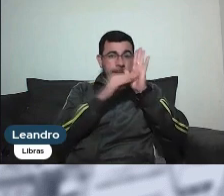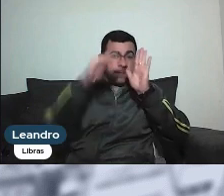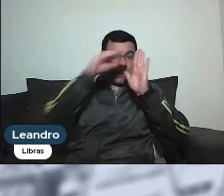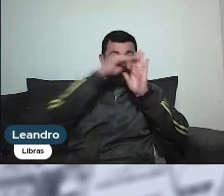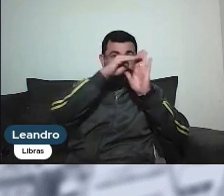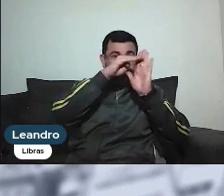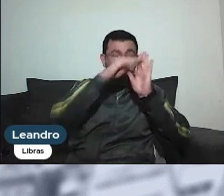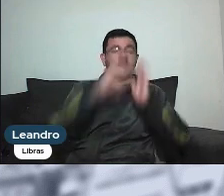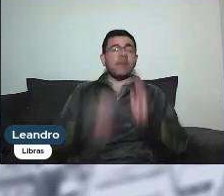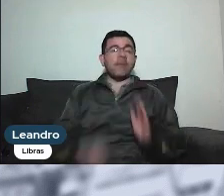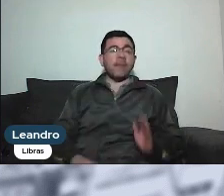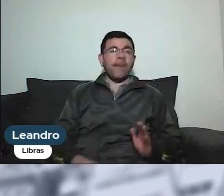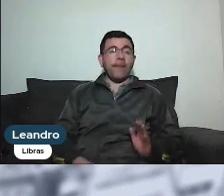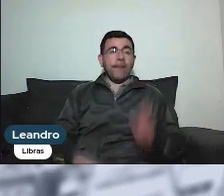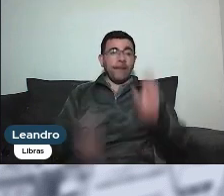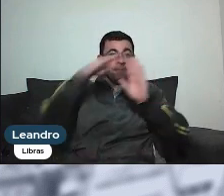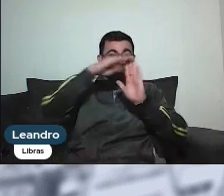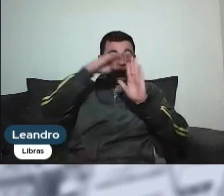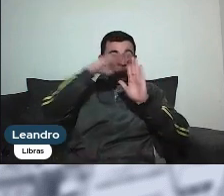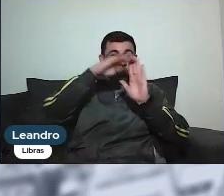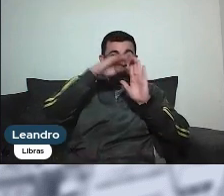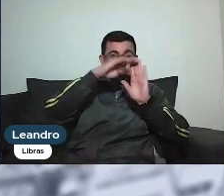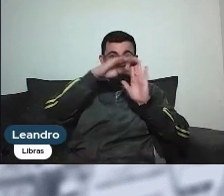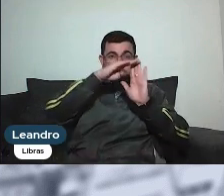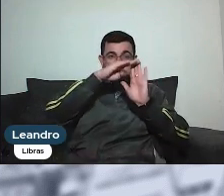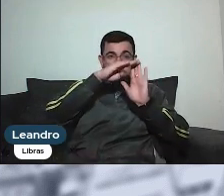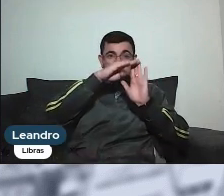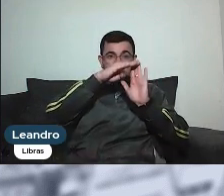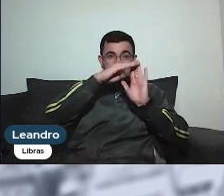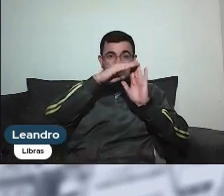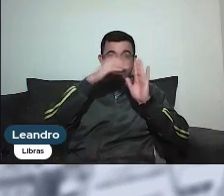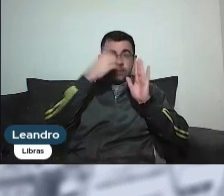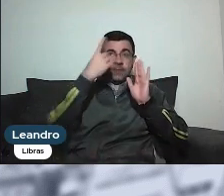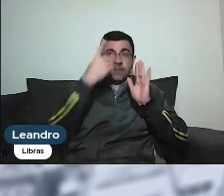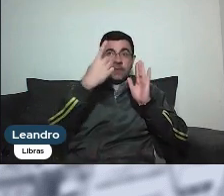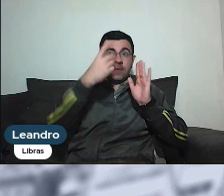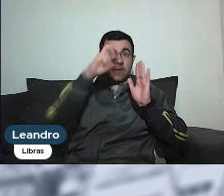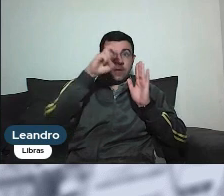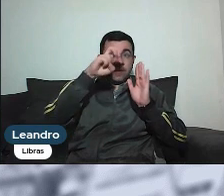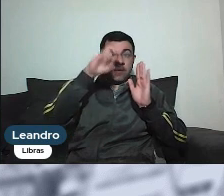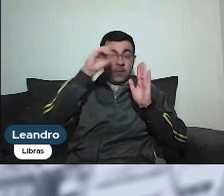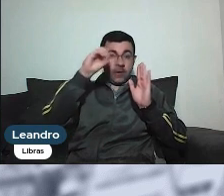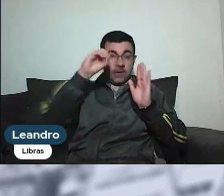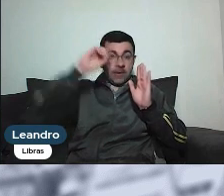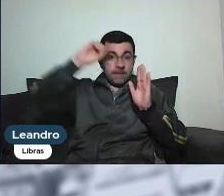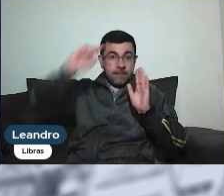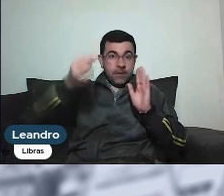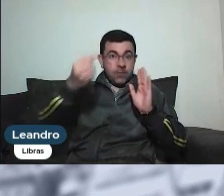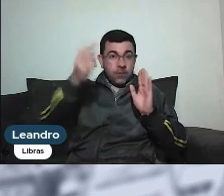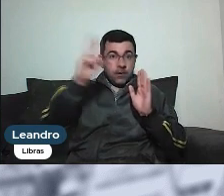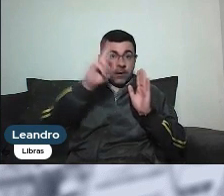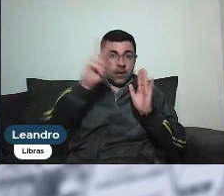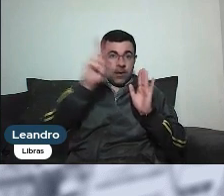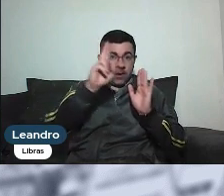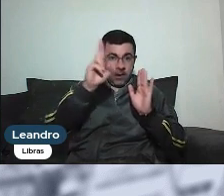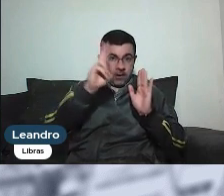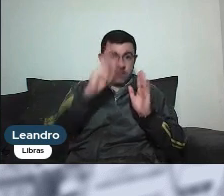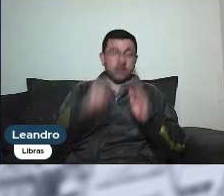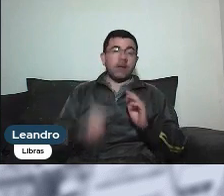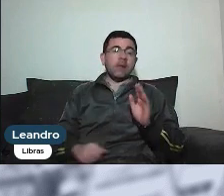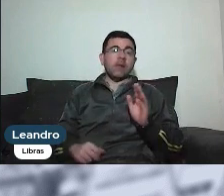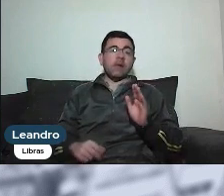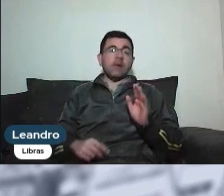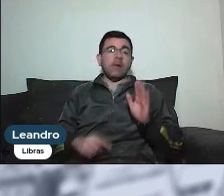o valor máximo do veículo para 150 mil reais, elevando para 100 mil